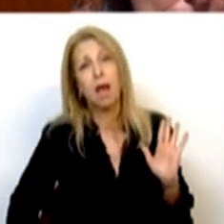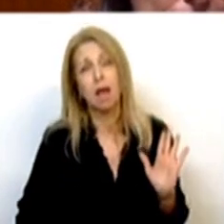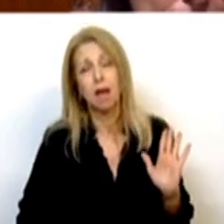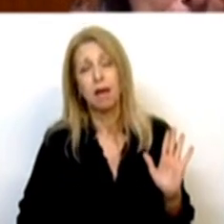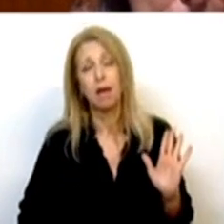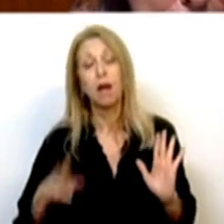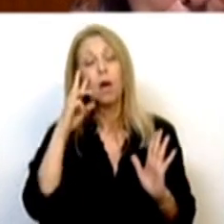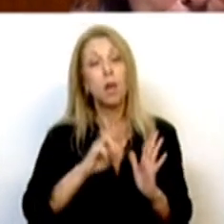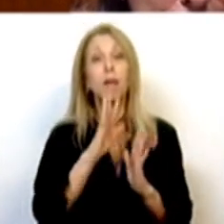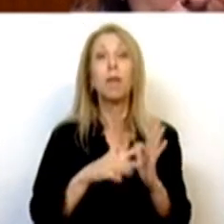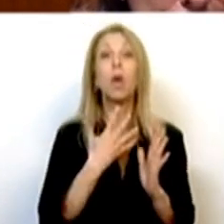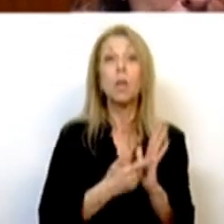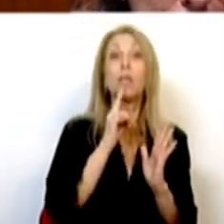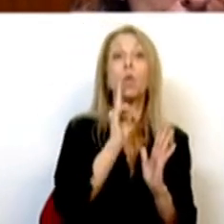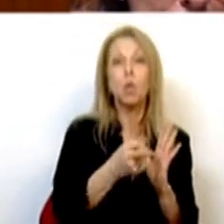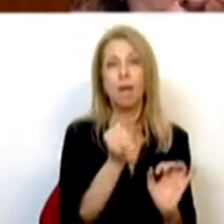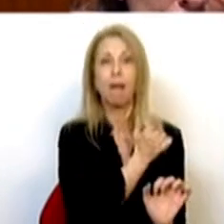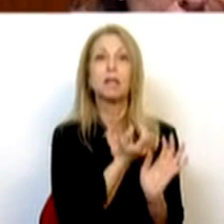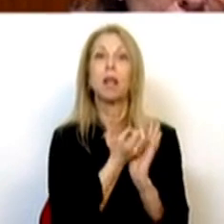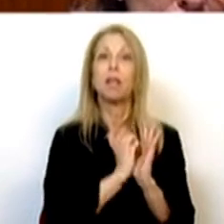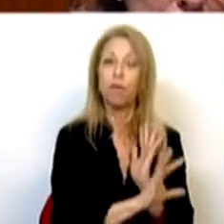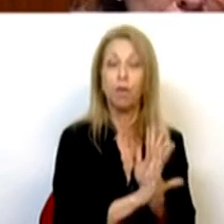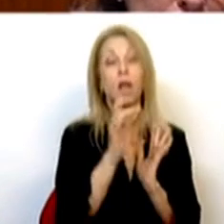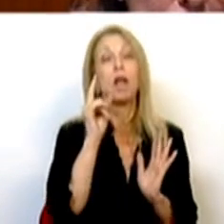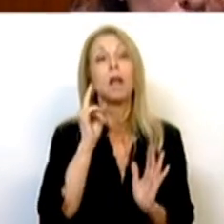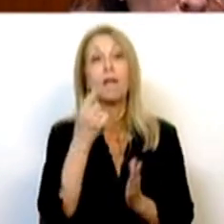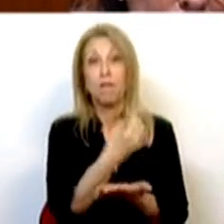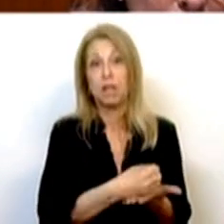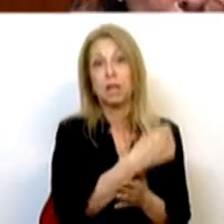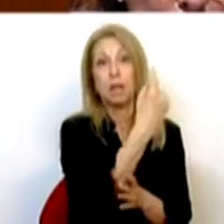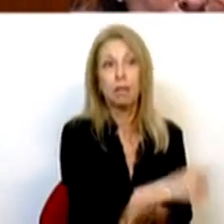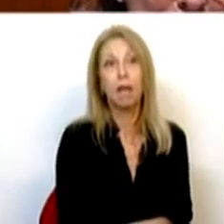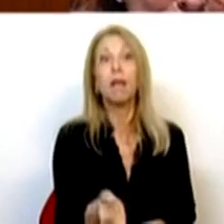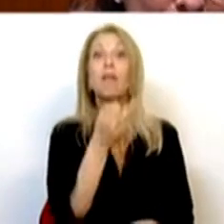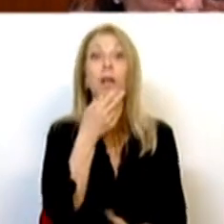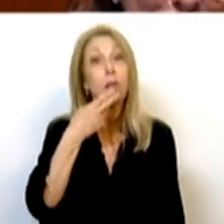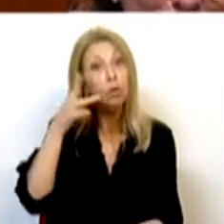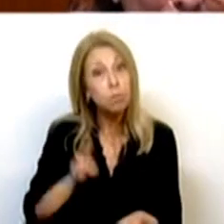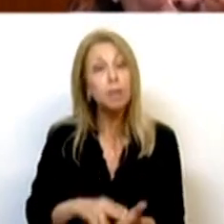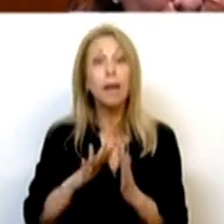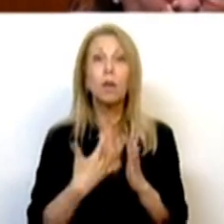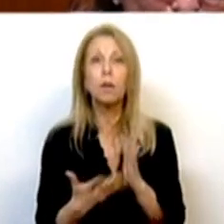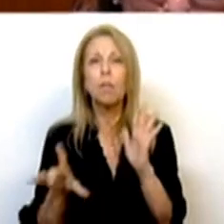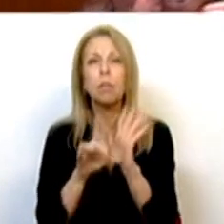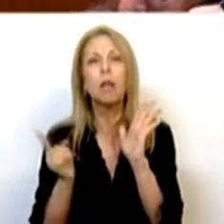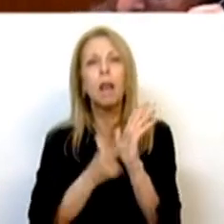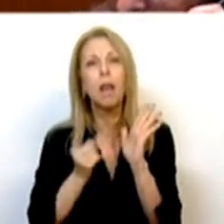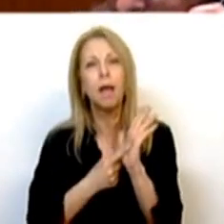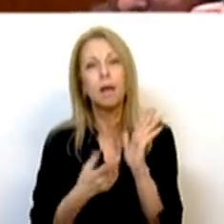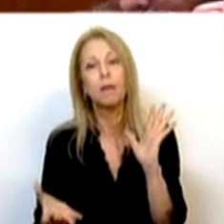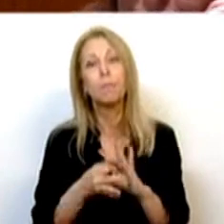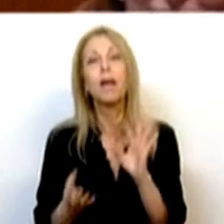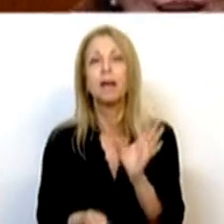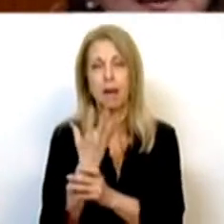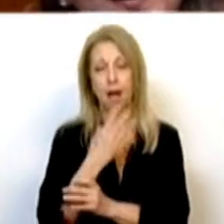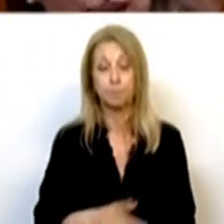para aquilo que é o enquadramento, devoluto, falemos daquilo que existe e falemos verdadeiramente do enquadramento legal que estamos aqui a criar.